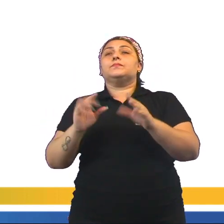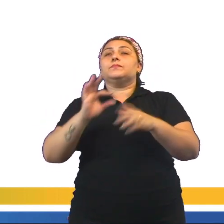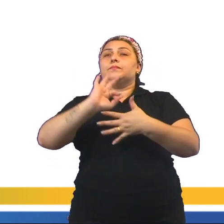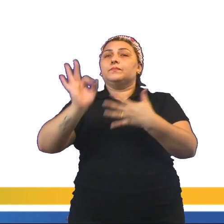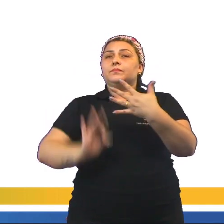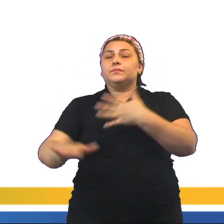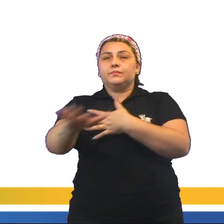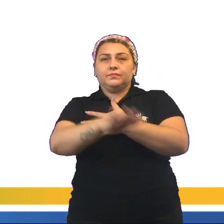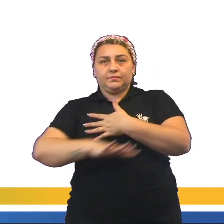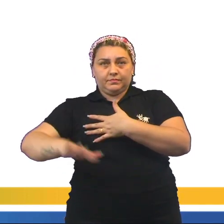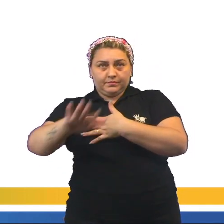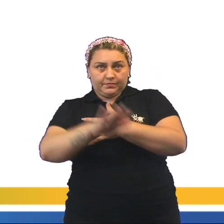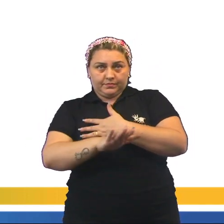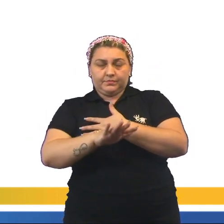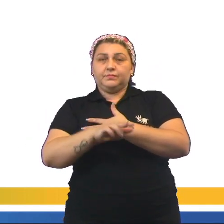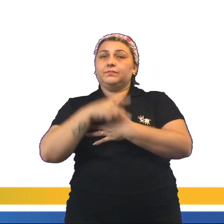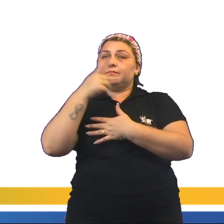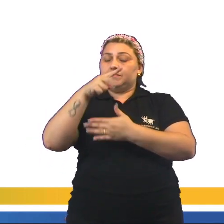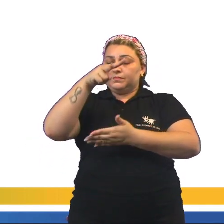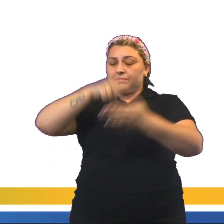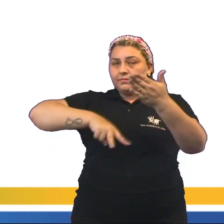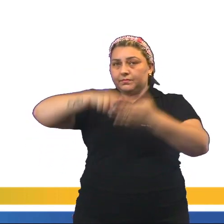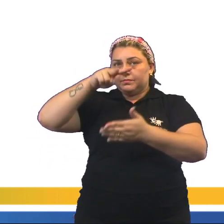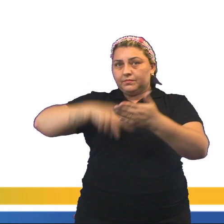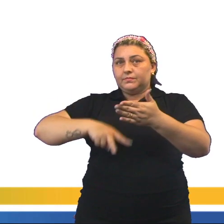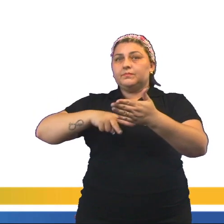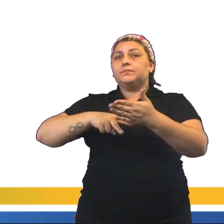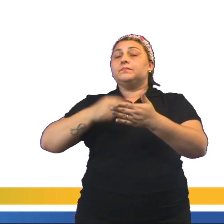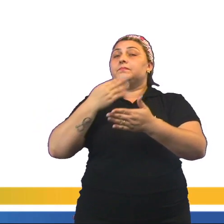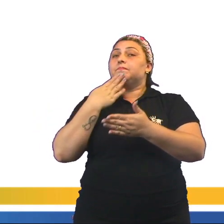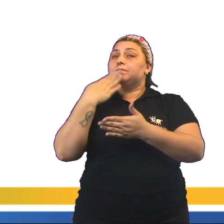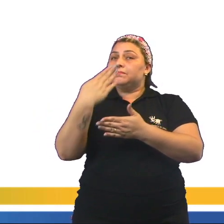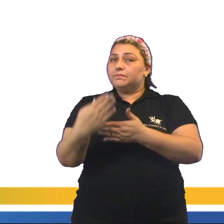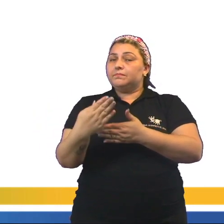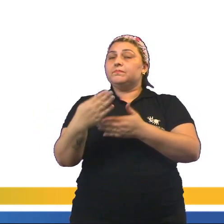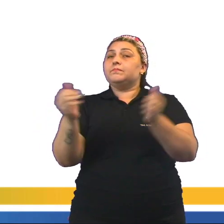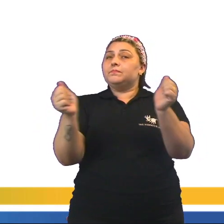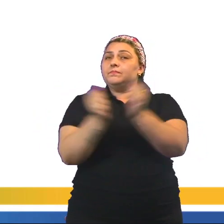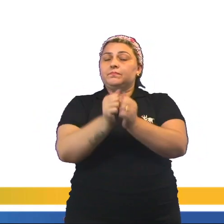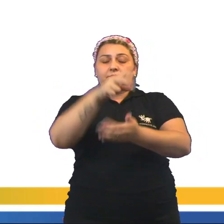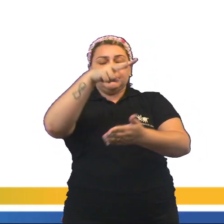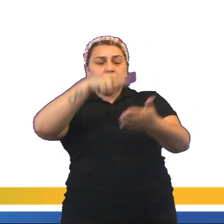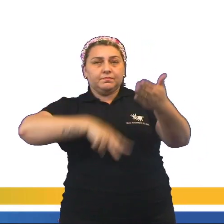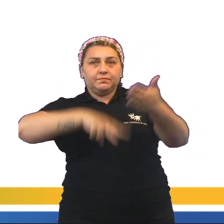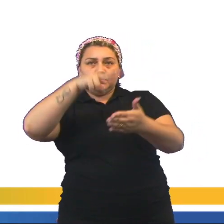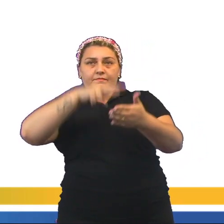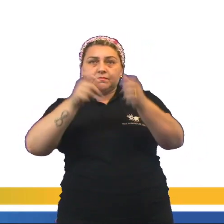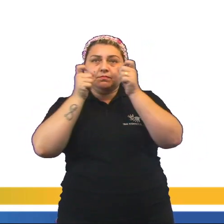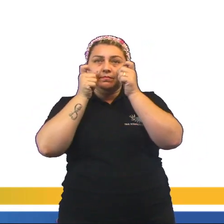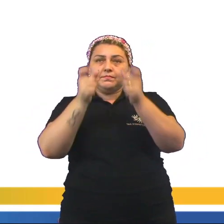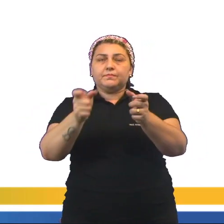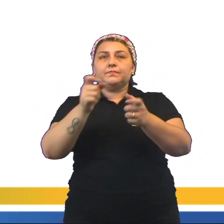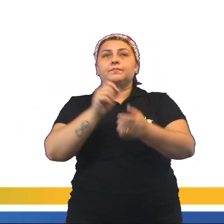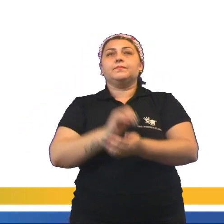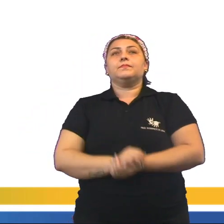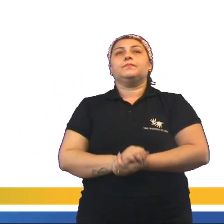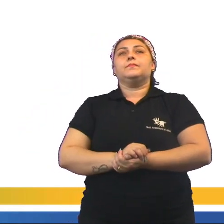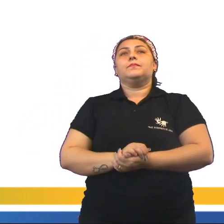social e que eu estarei fazendo a leitura e peço que vocês acompanhem de forma bem atenta.